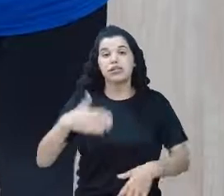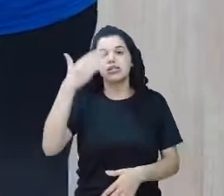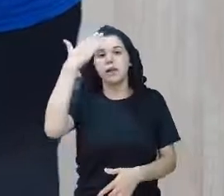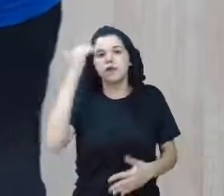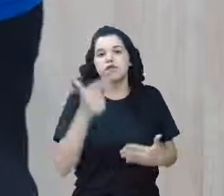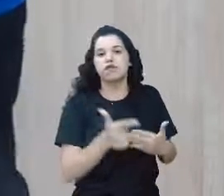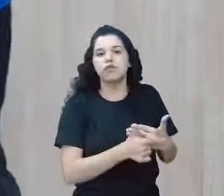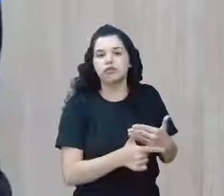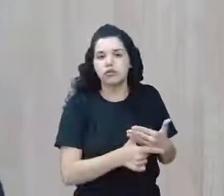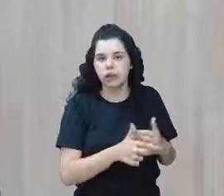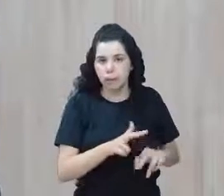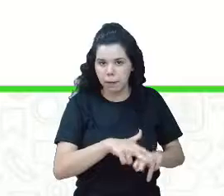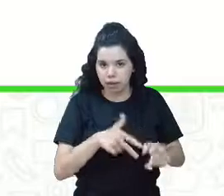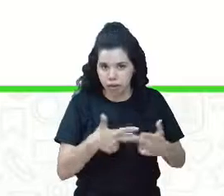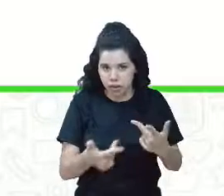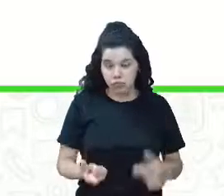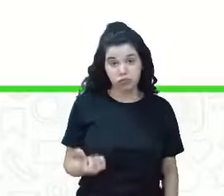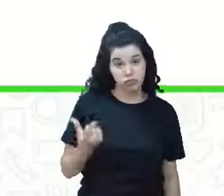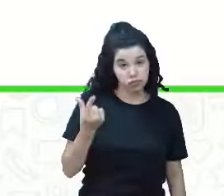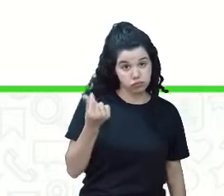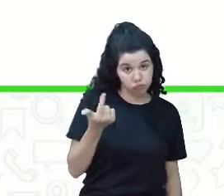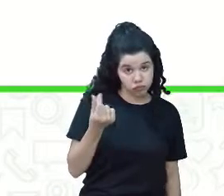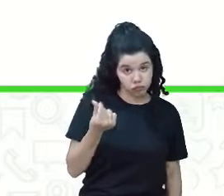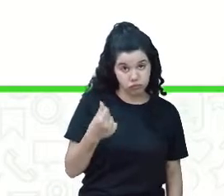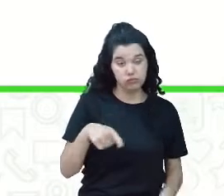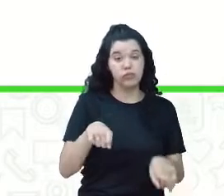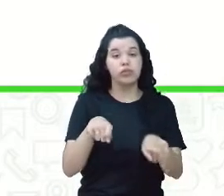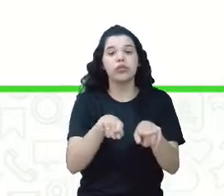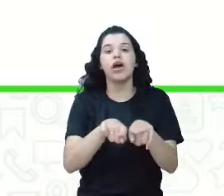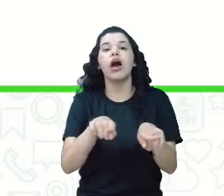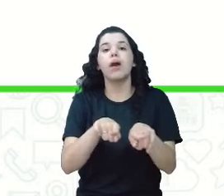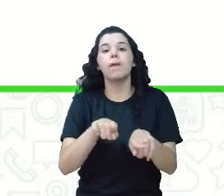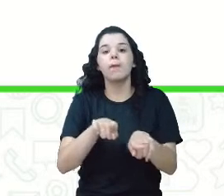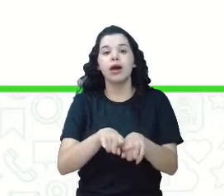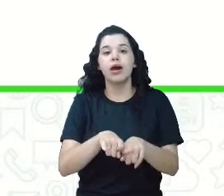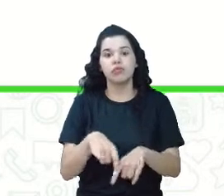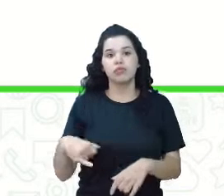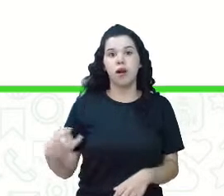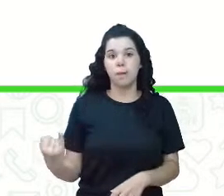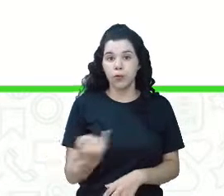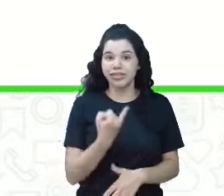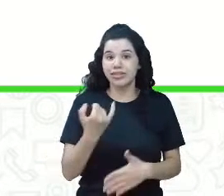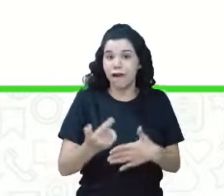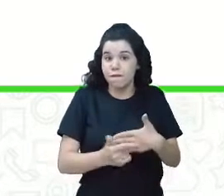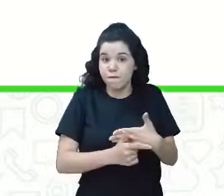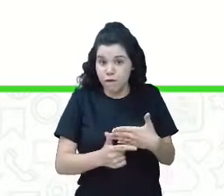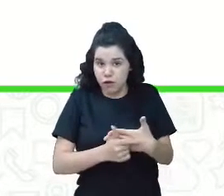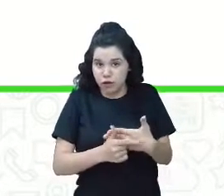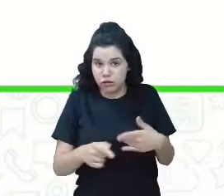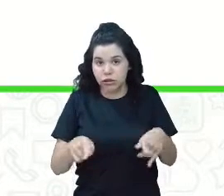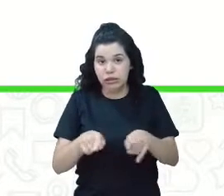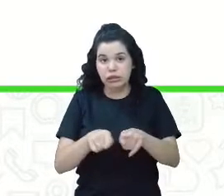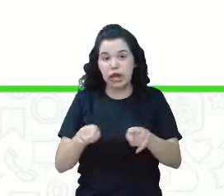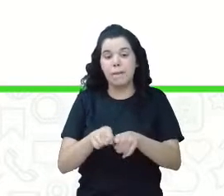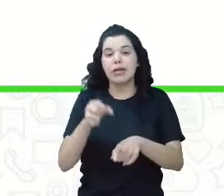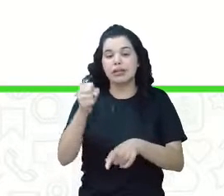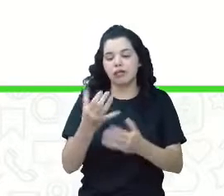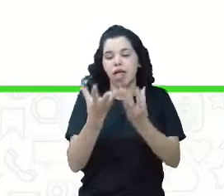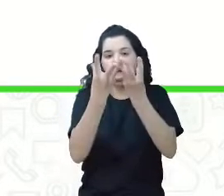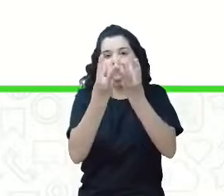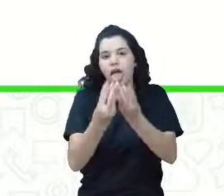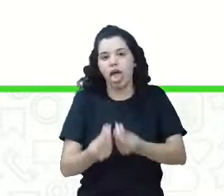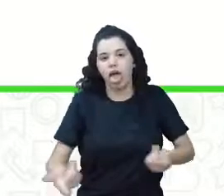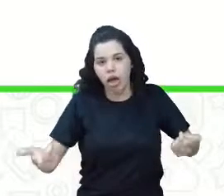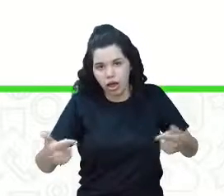material. O valor, a importância operacional, a perecibilidade